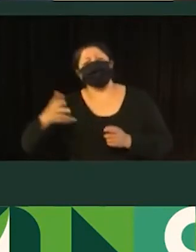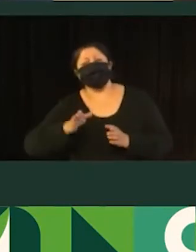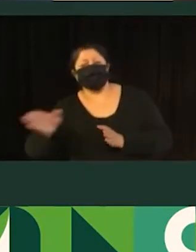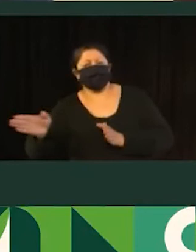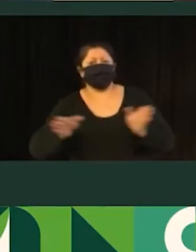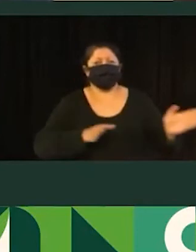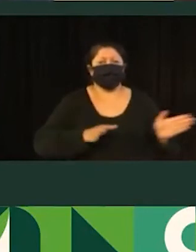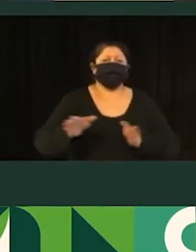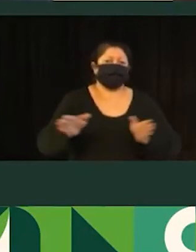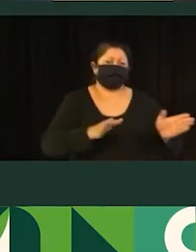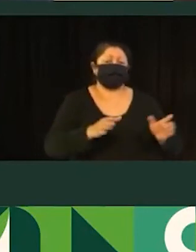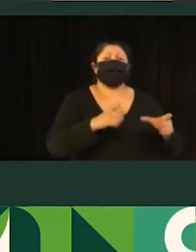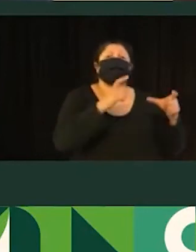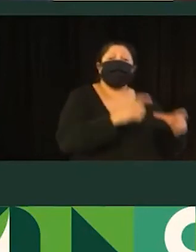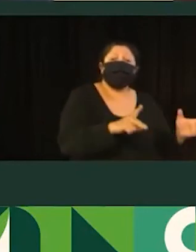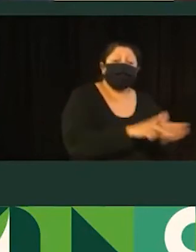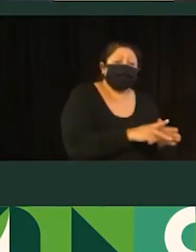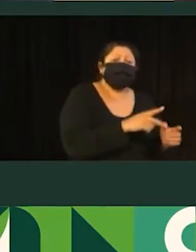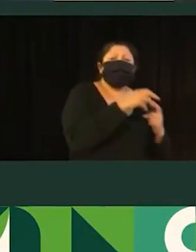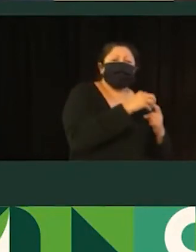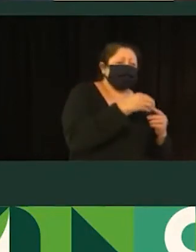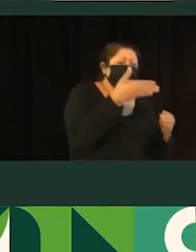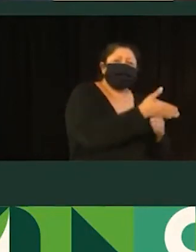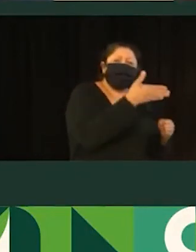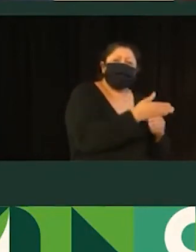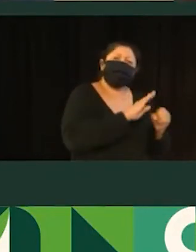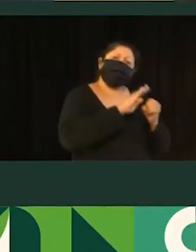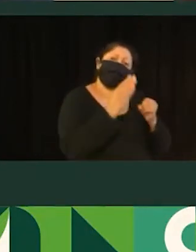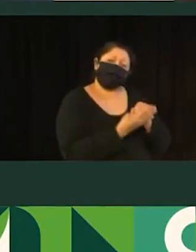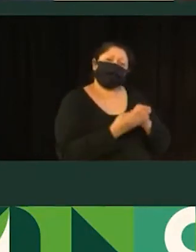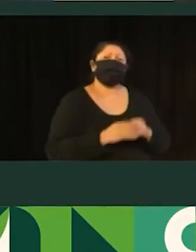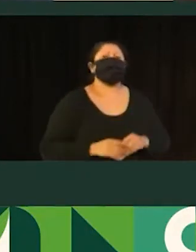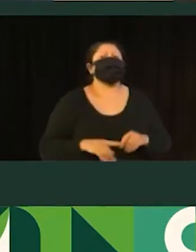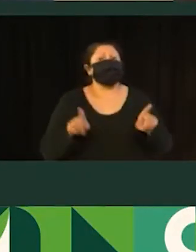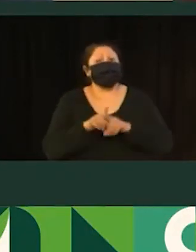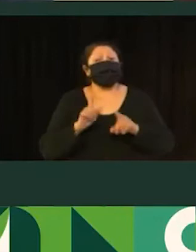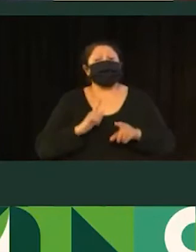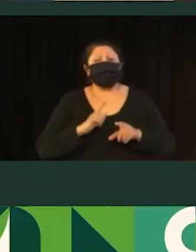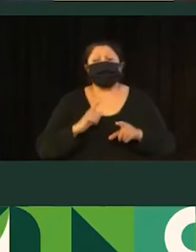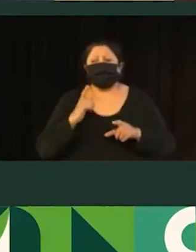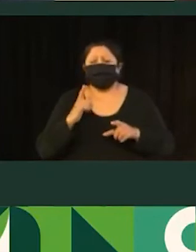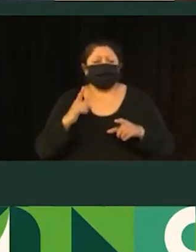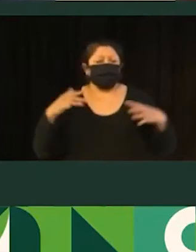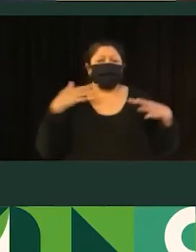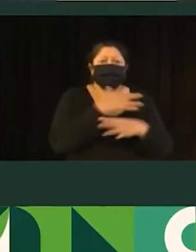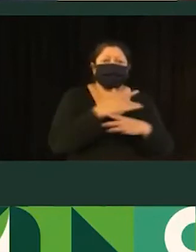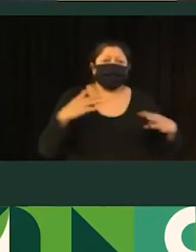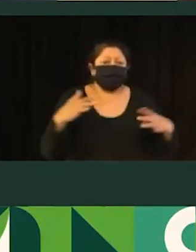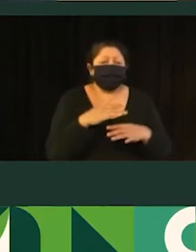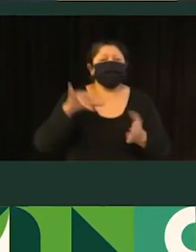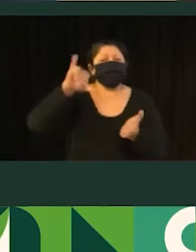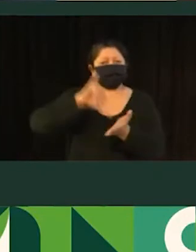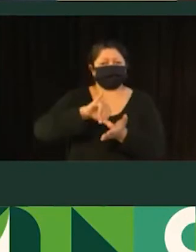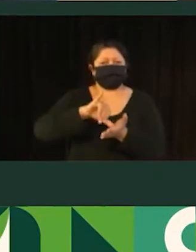objetivos e as vias locais priorizam a acessibilidade. Além disso, a gente tem uma área de microacessibilidade que seria na área central.